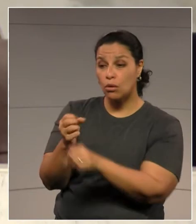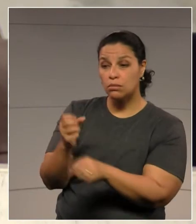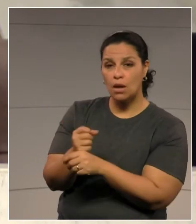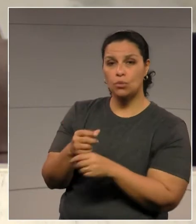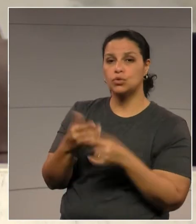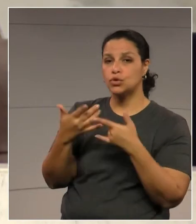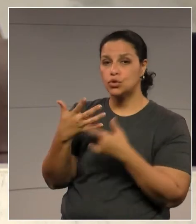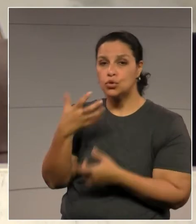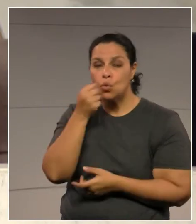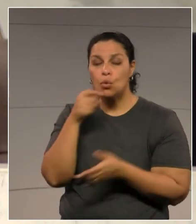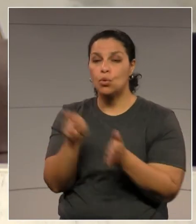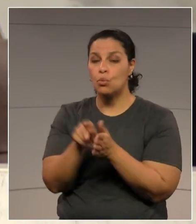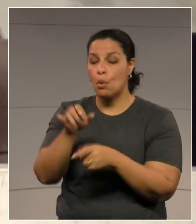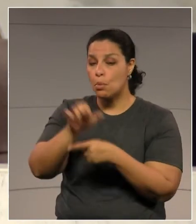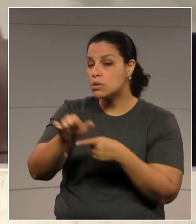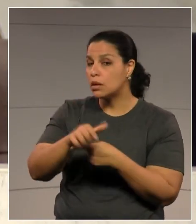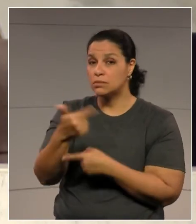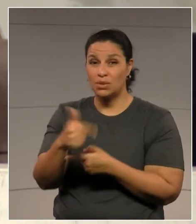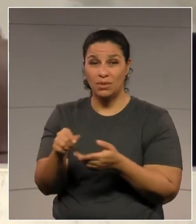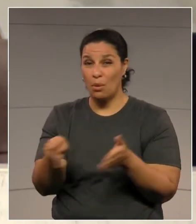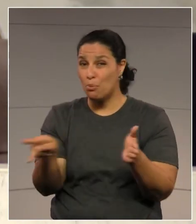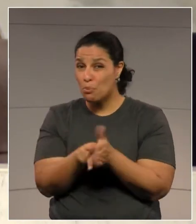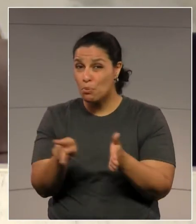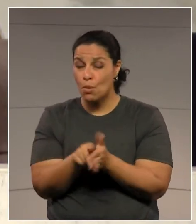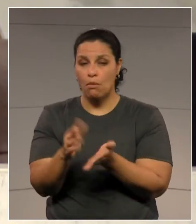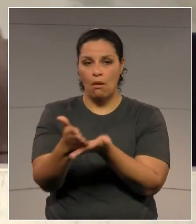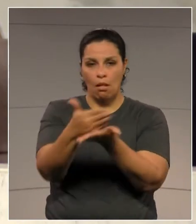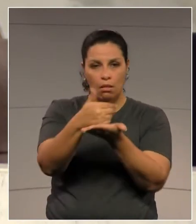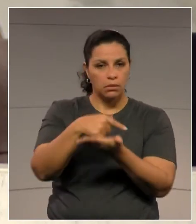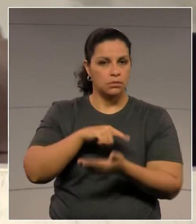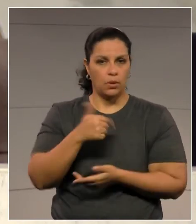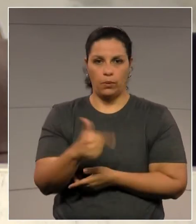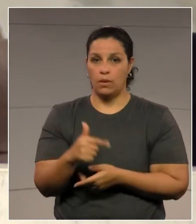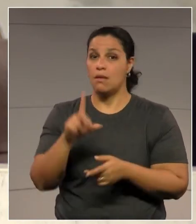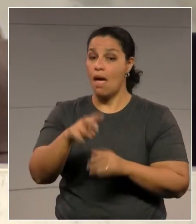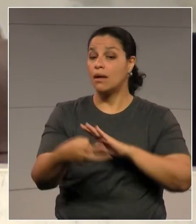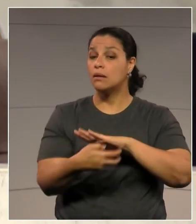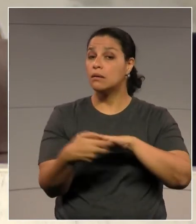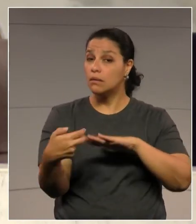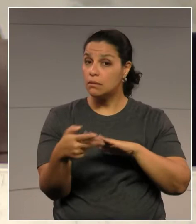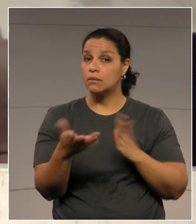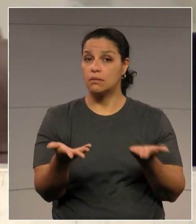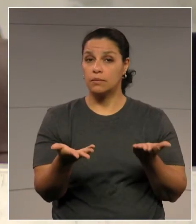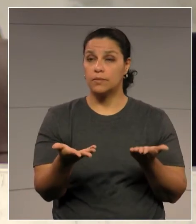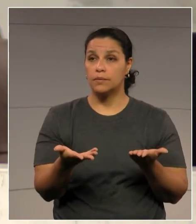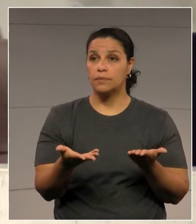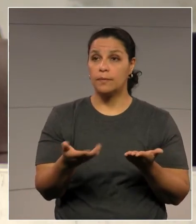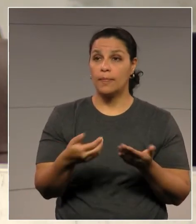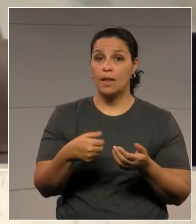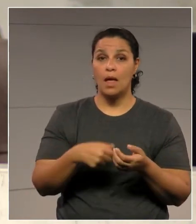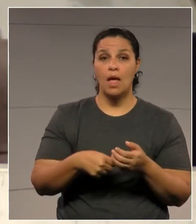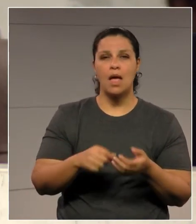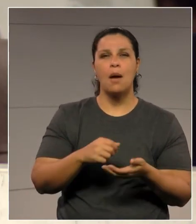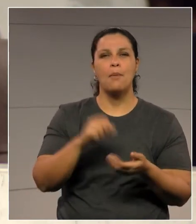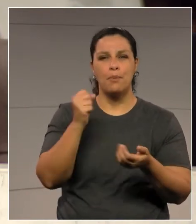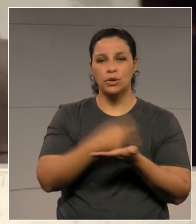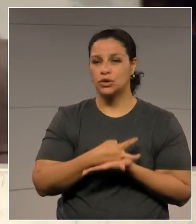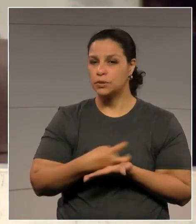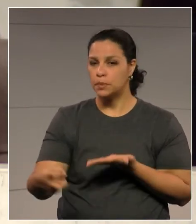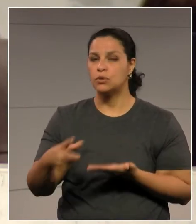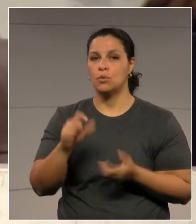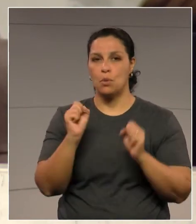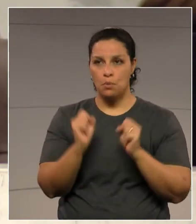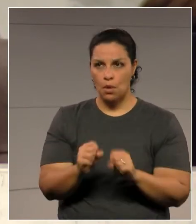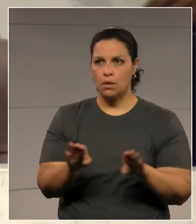que não seja a despesa definitiva é crime. É impeachment. Então, é seguinte,